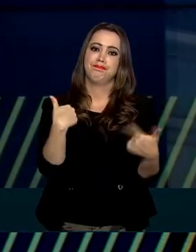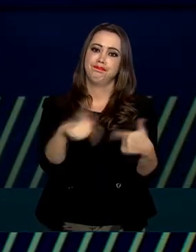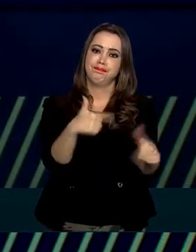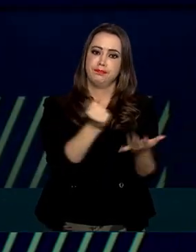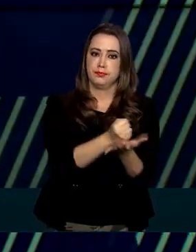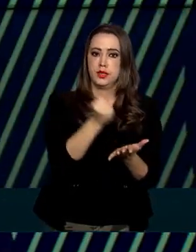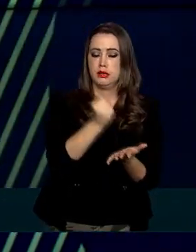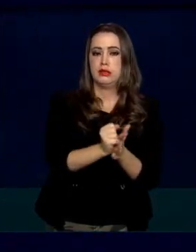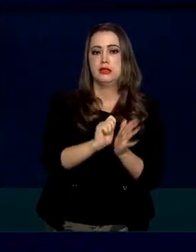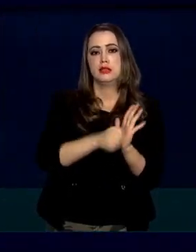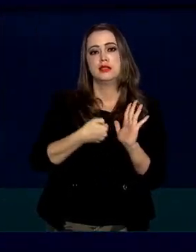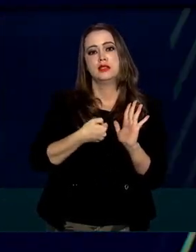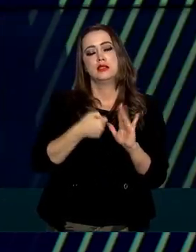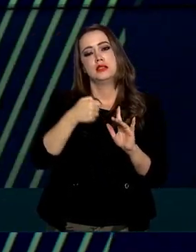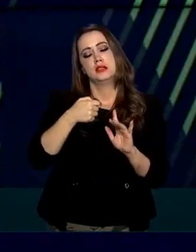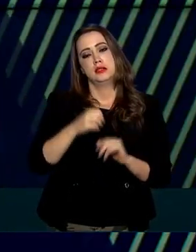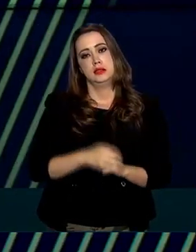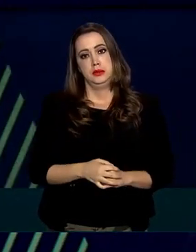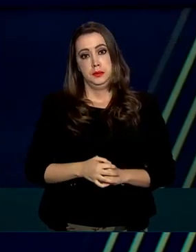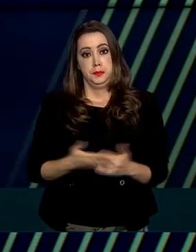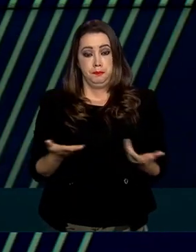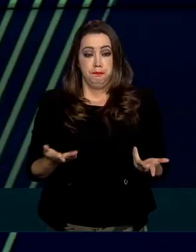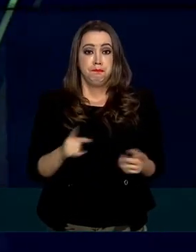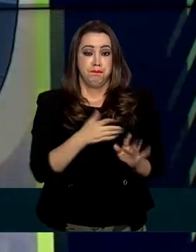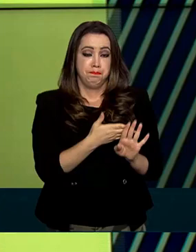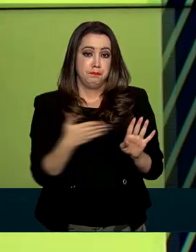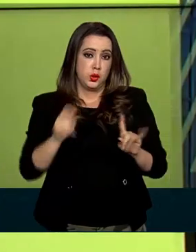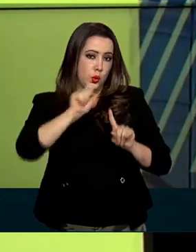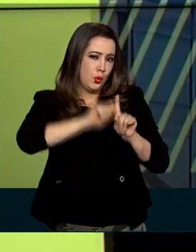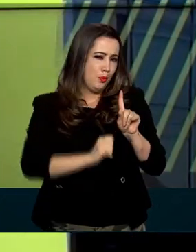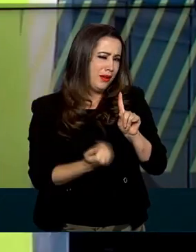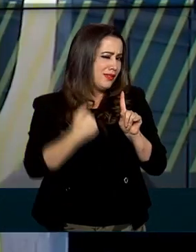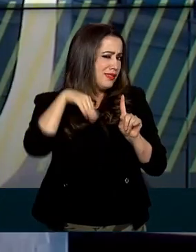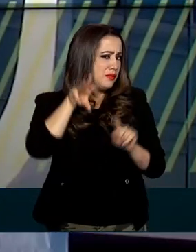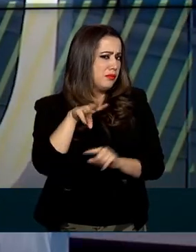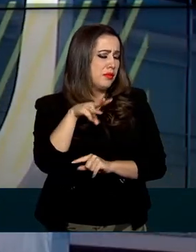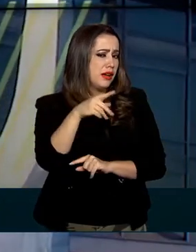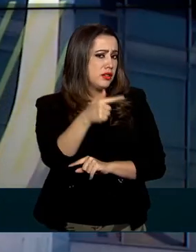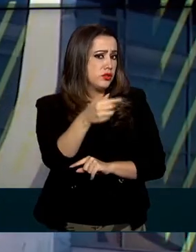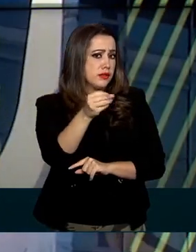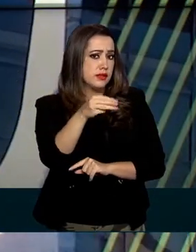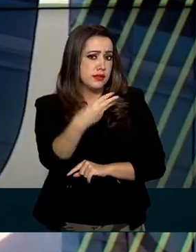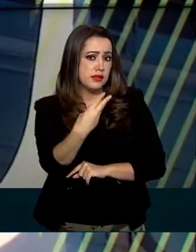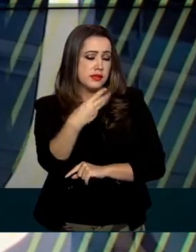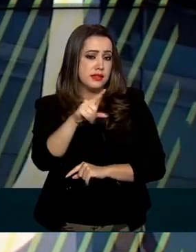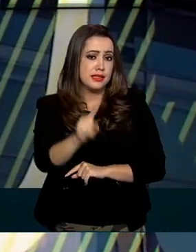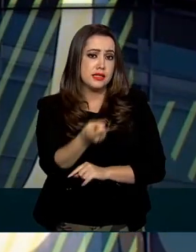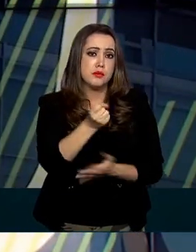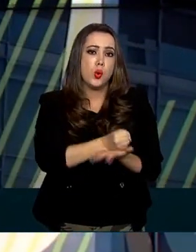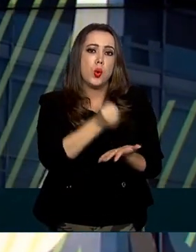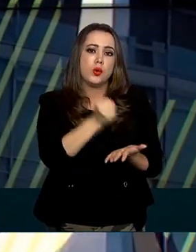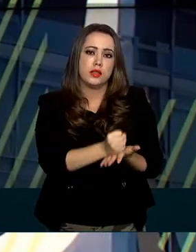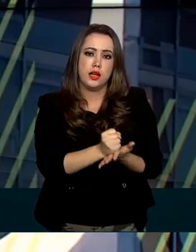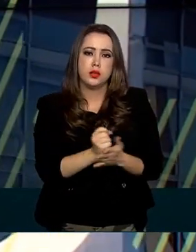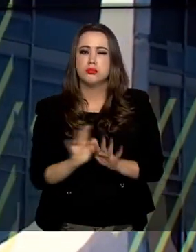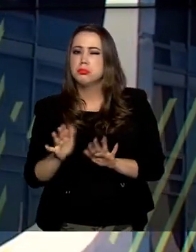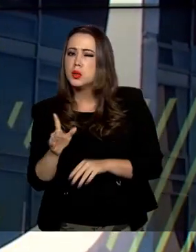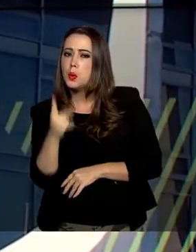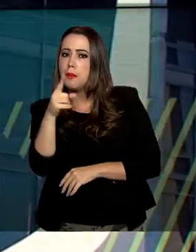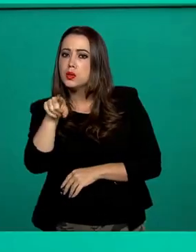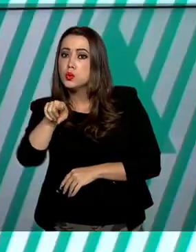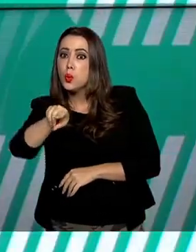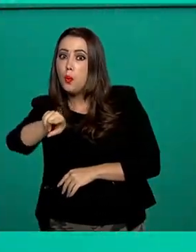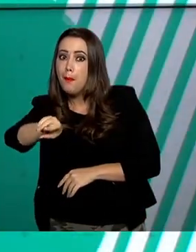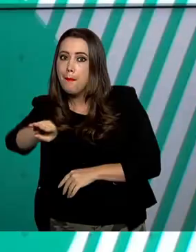com carteira assinada no país. No mês, houve mais de 703 mil admissões e cerca de um milhão de